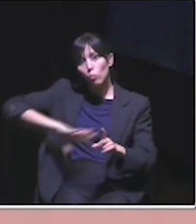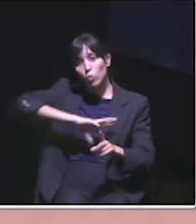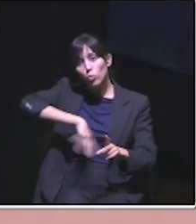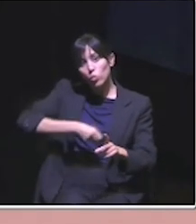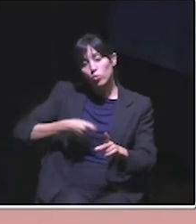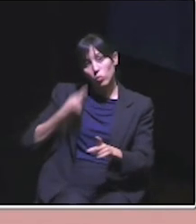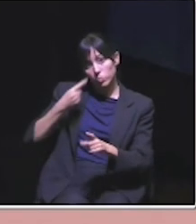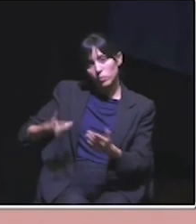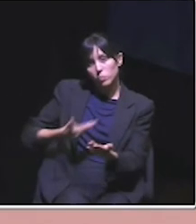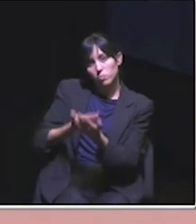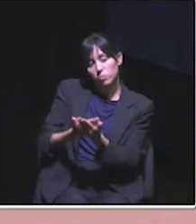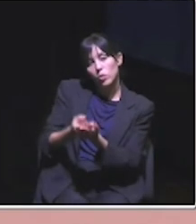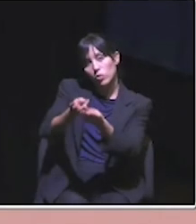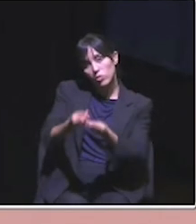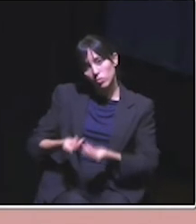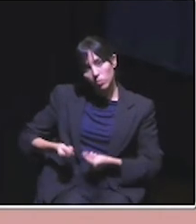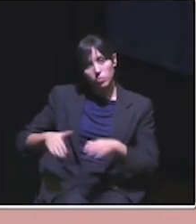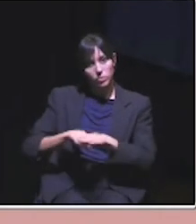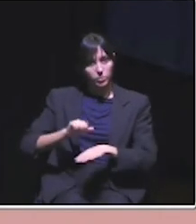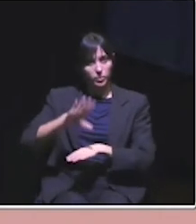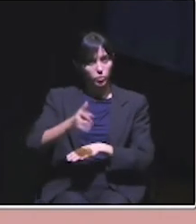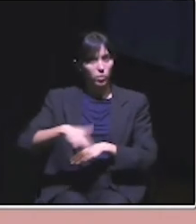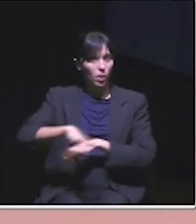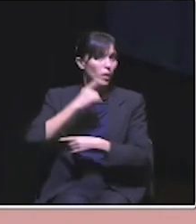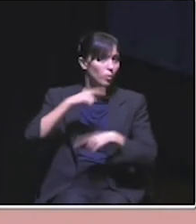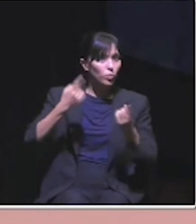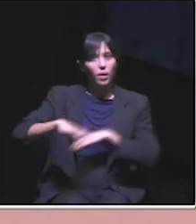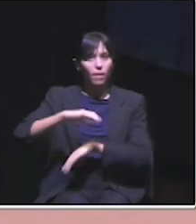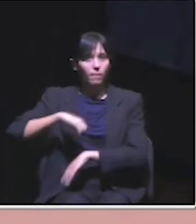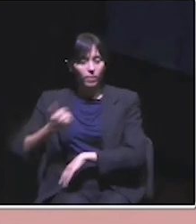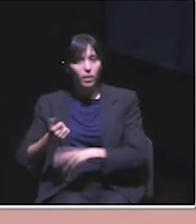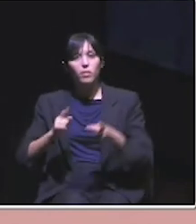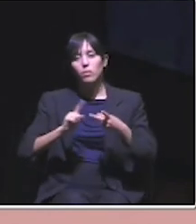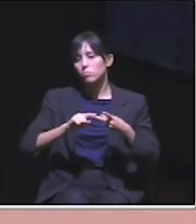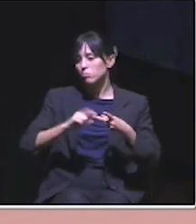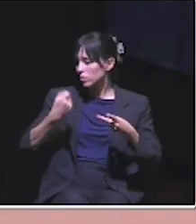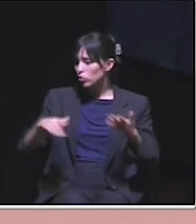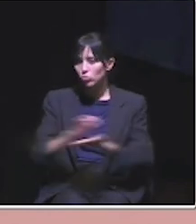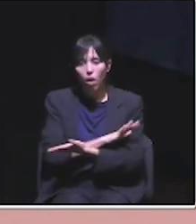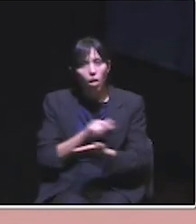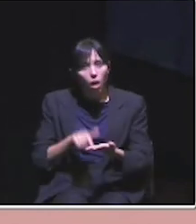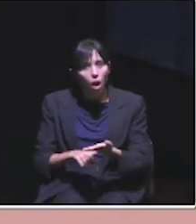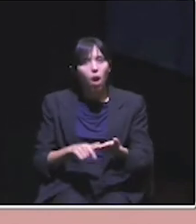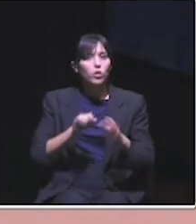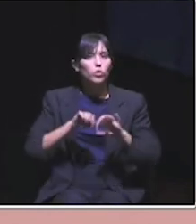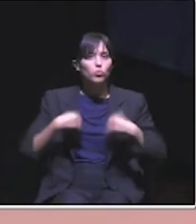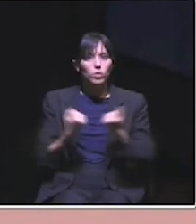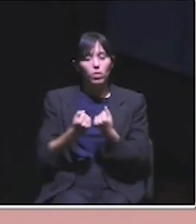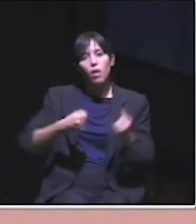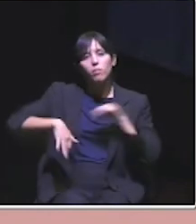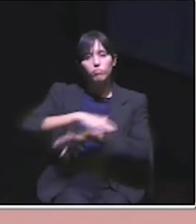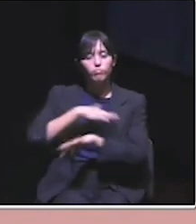na quantidade de propostas ao orçamento participativo de Lisboa, sobre o espaço público e espaços verdes, frequência de artigos de jornal, a mobilização da sociedade civil.